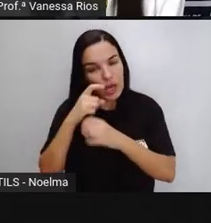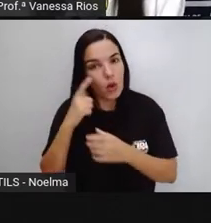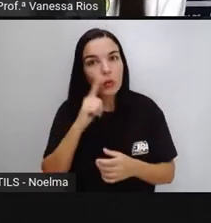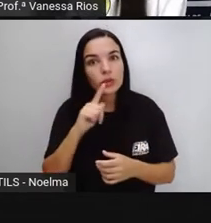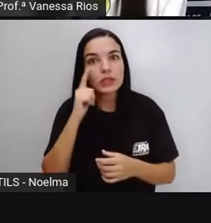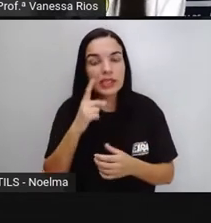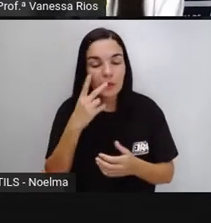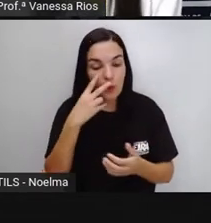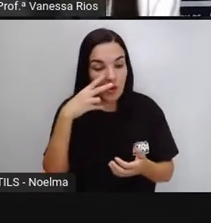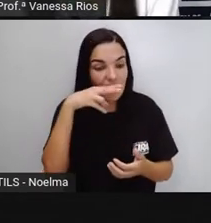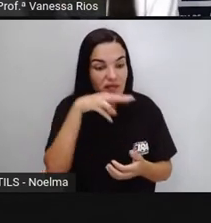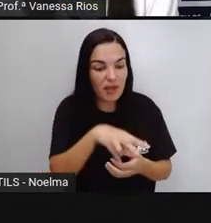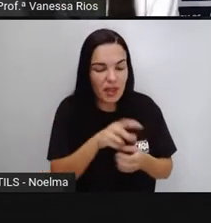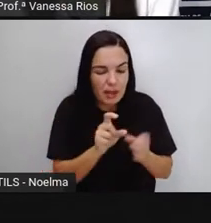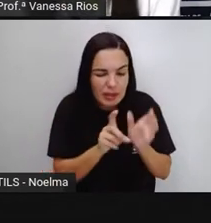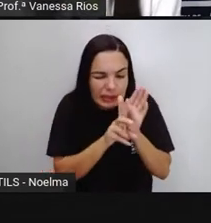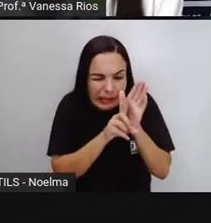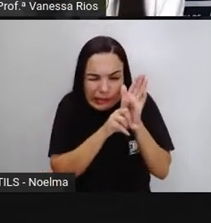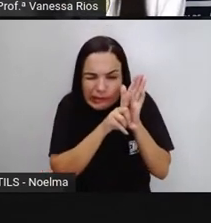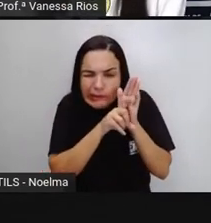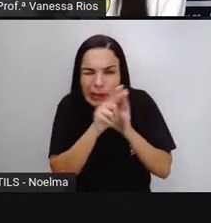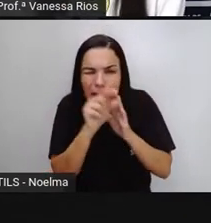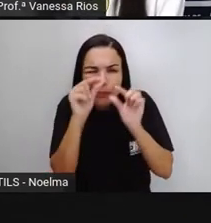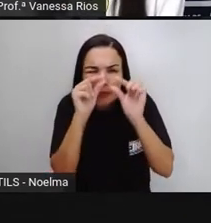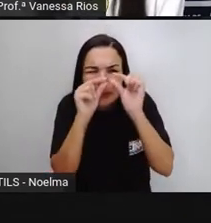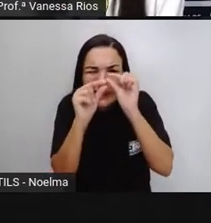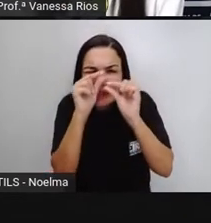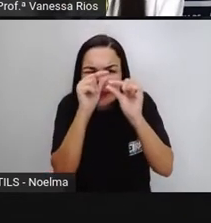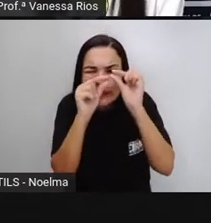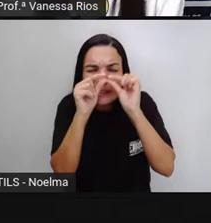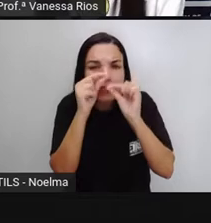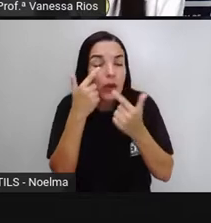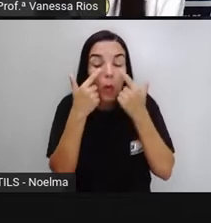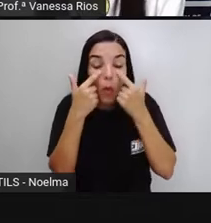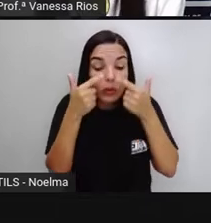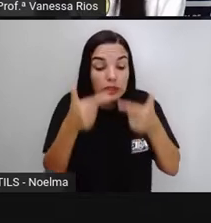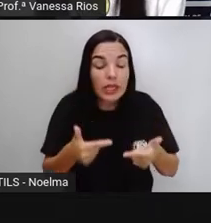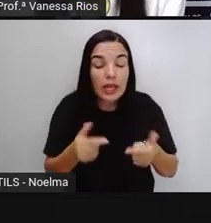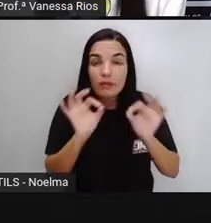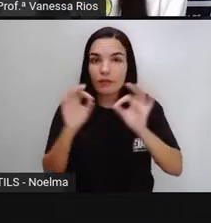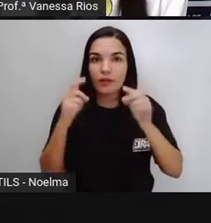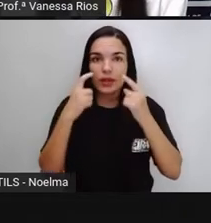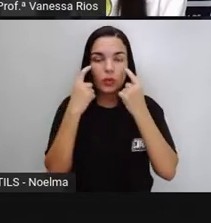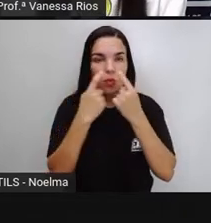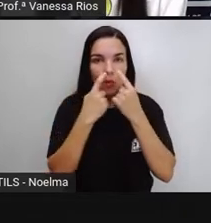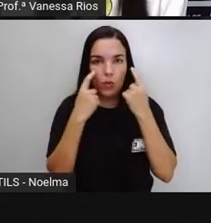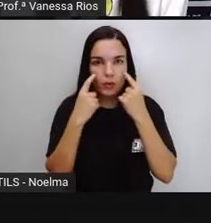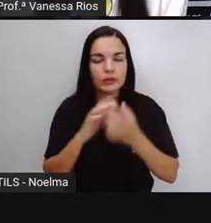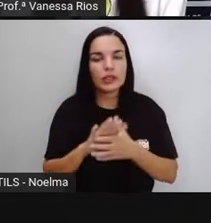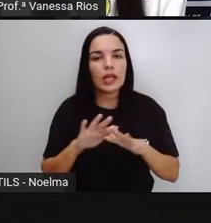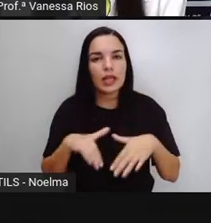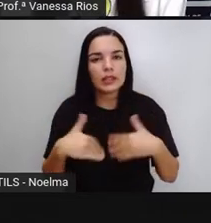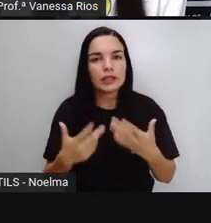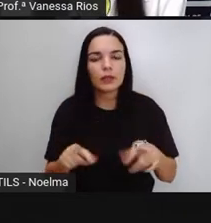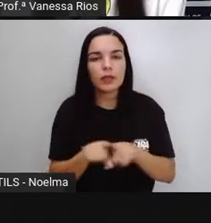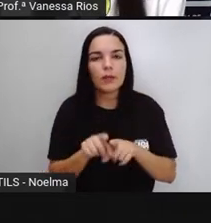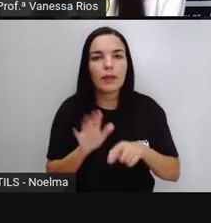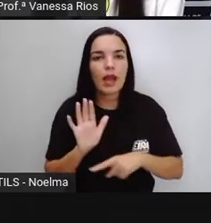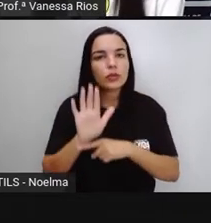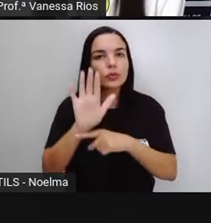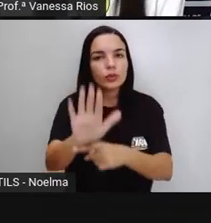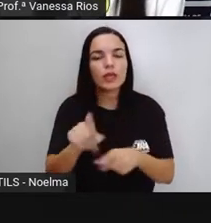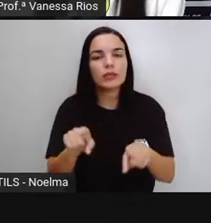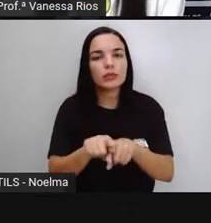partículas, elementos, seres, né, muitíssimo pequenos. E contribuindo aí para a